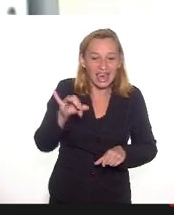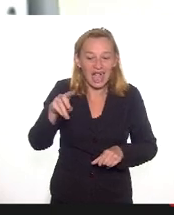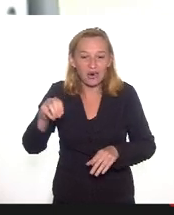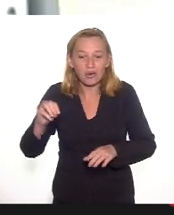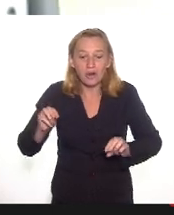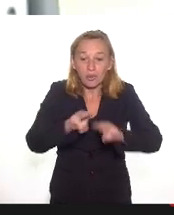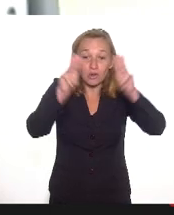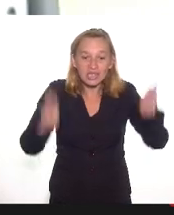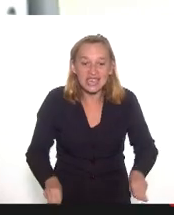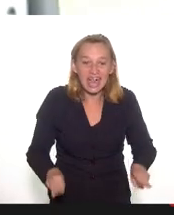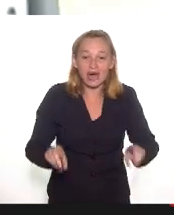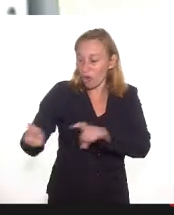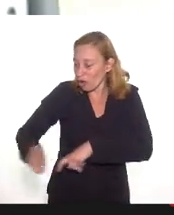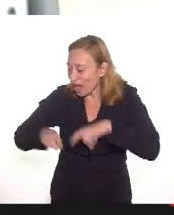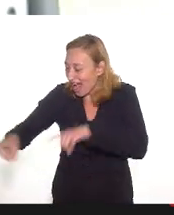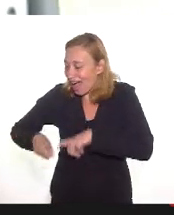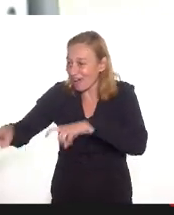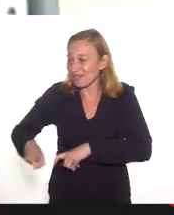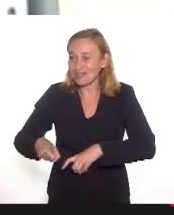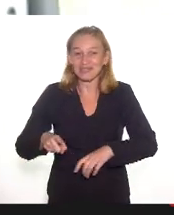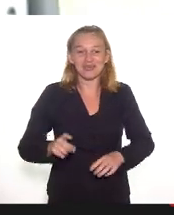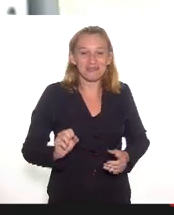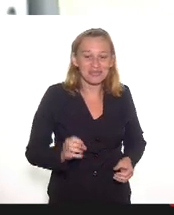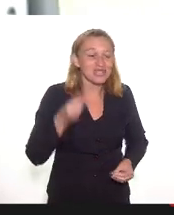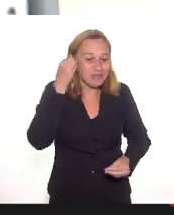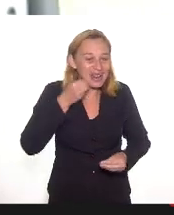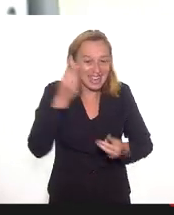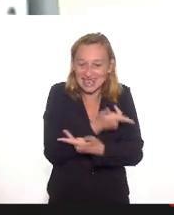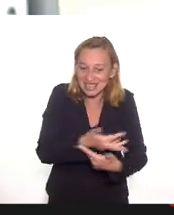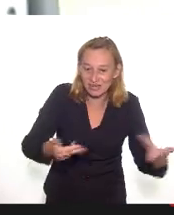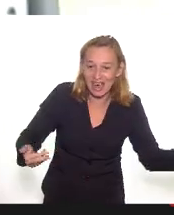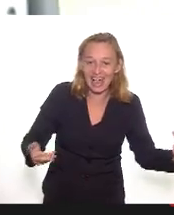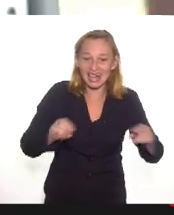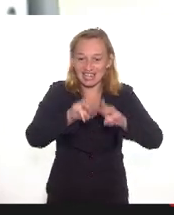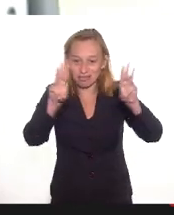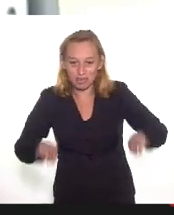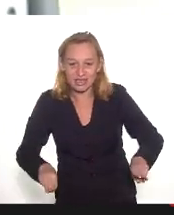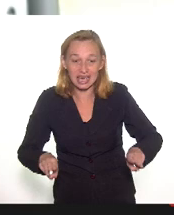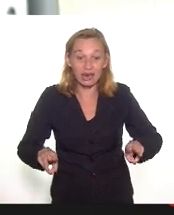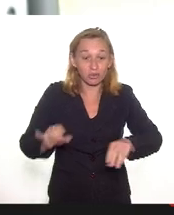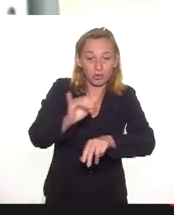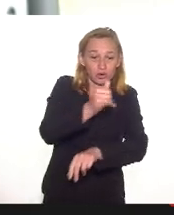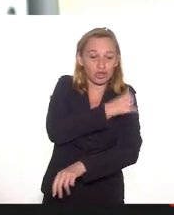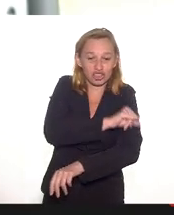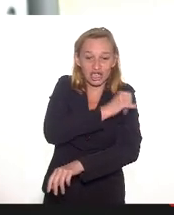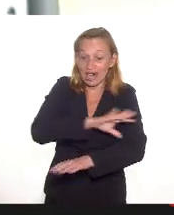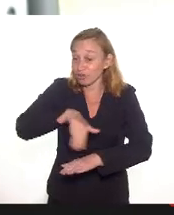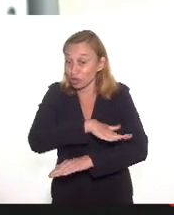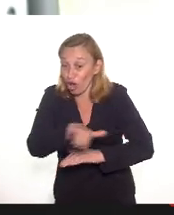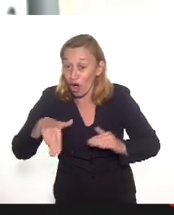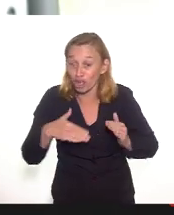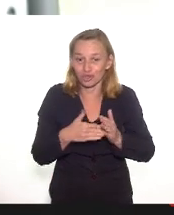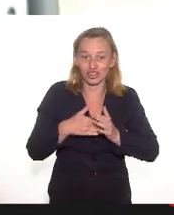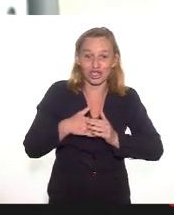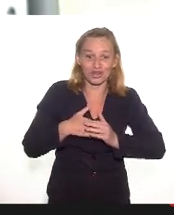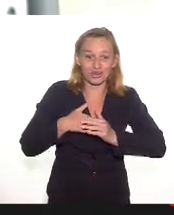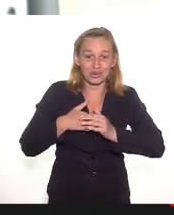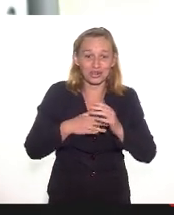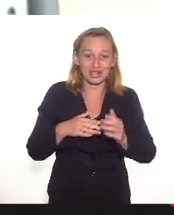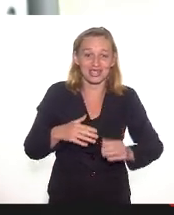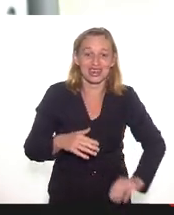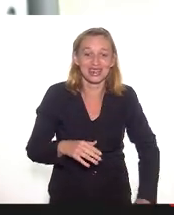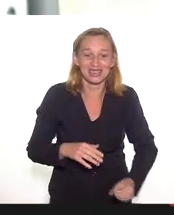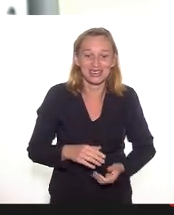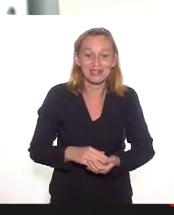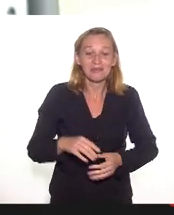Rural. Então, são várias experiências no Rio de Janeiro inteiro. Estou falando no Rio de Janeiro em virtude de ser